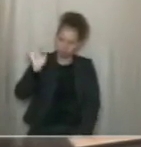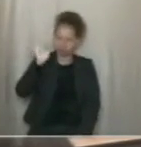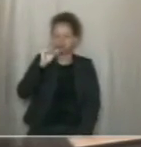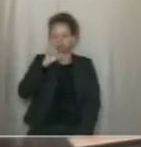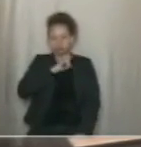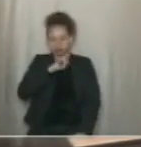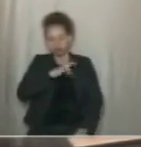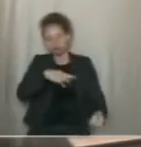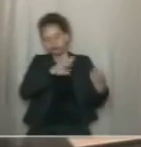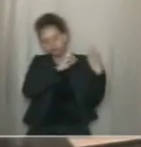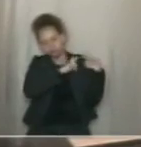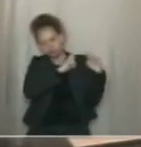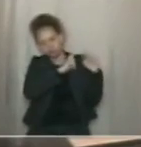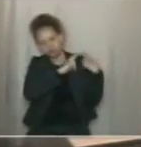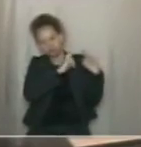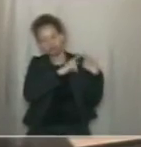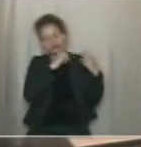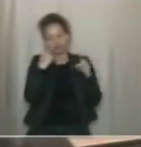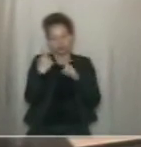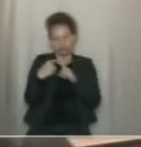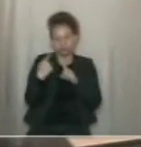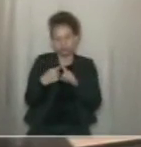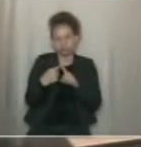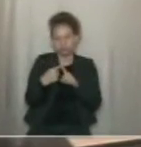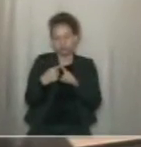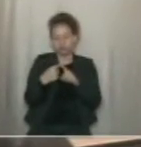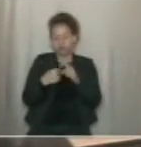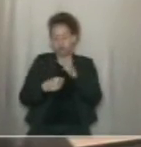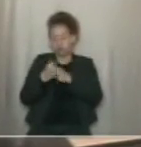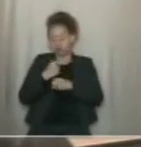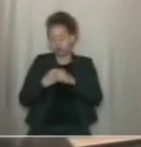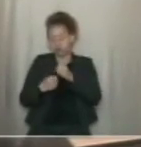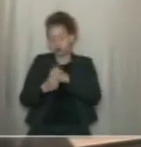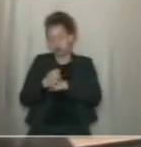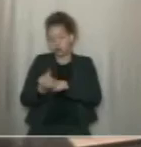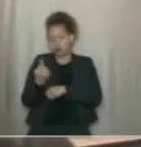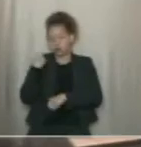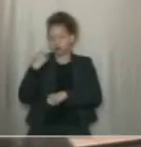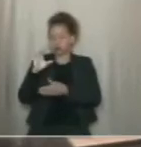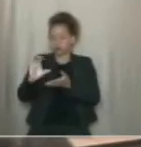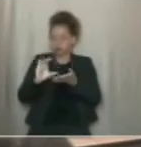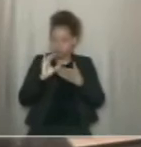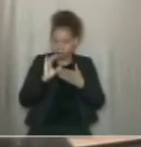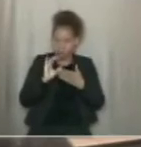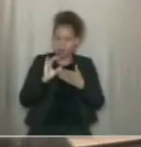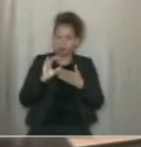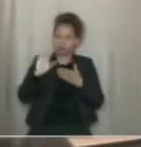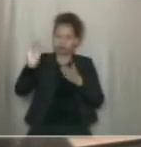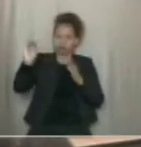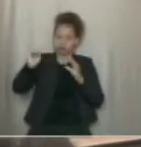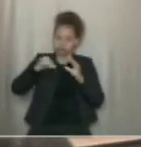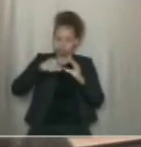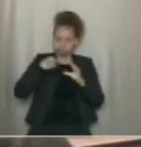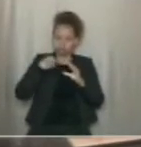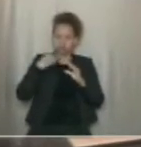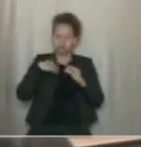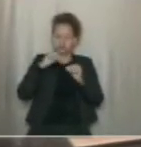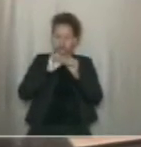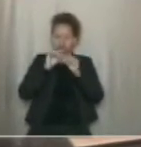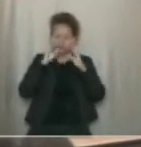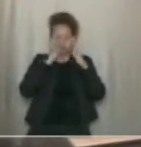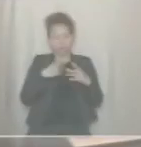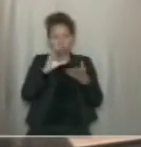responsabilidade, porque nos últimos anos toda verba que era enviada para fazer moradia foi